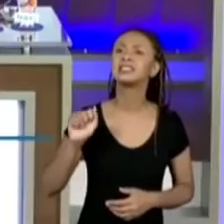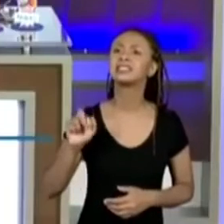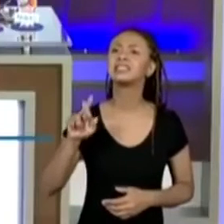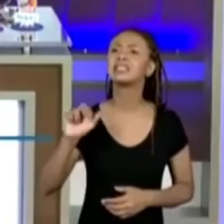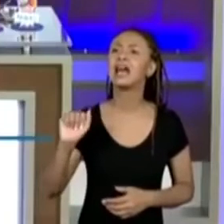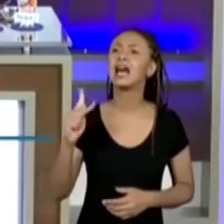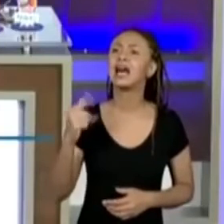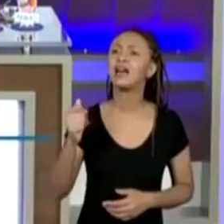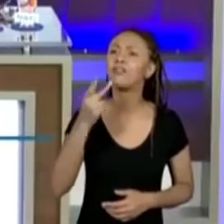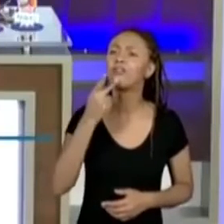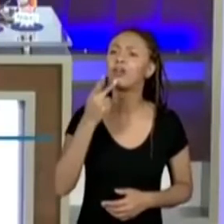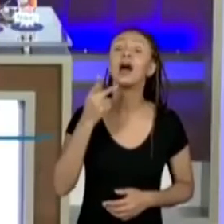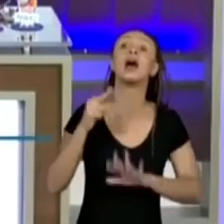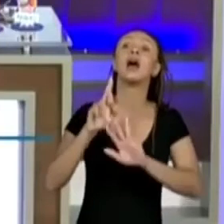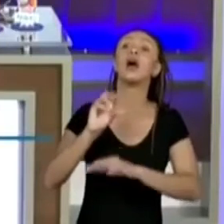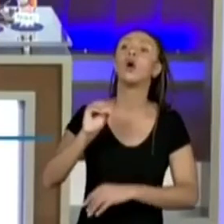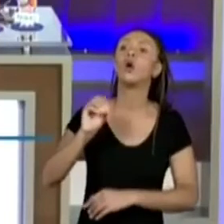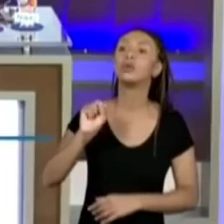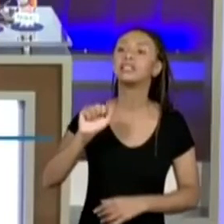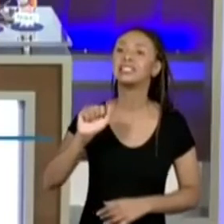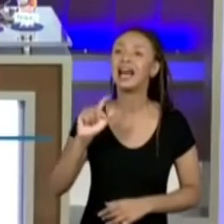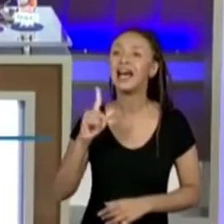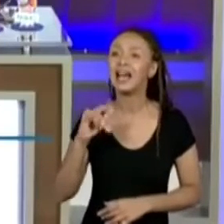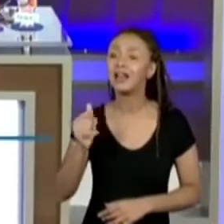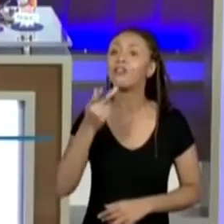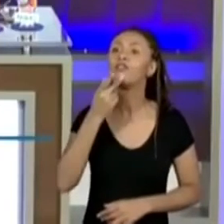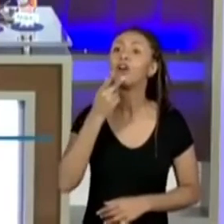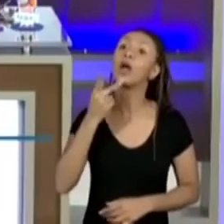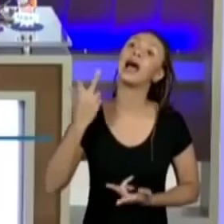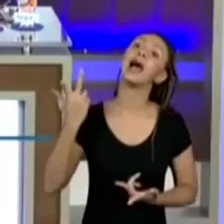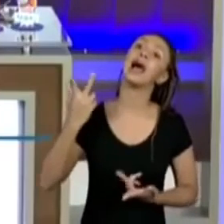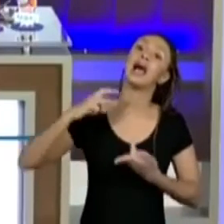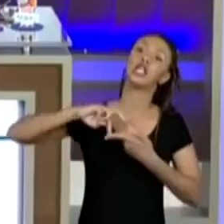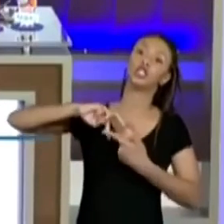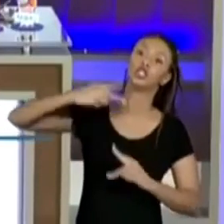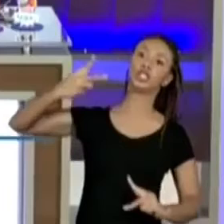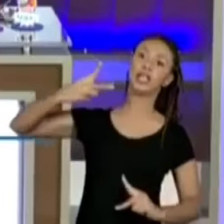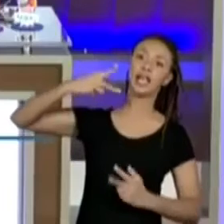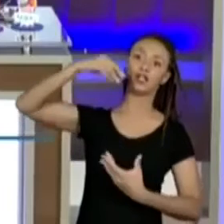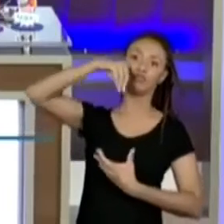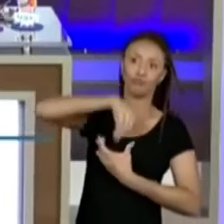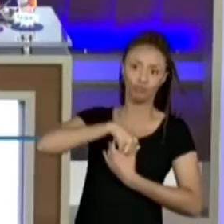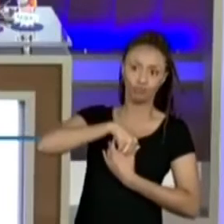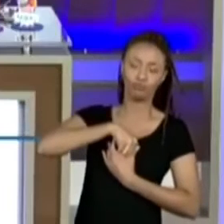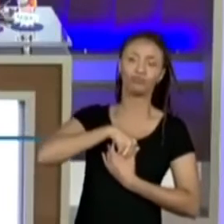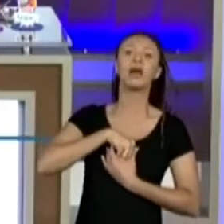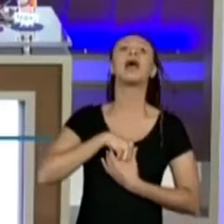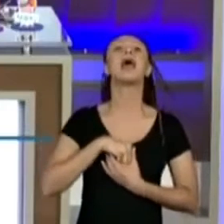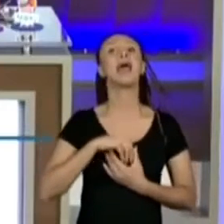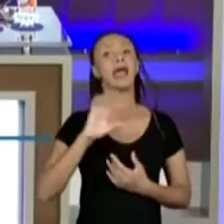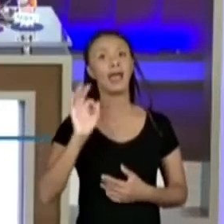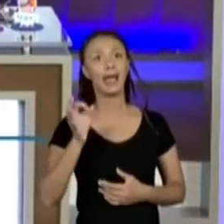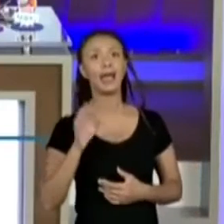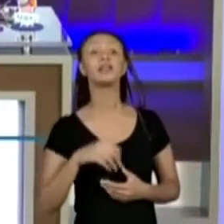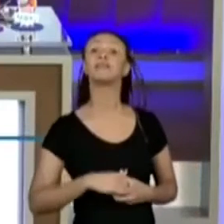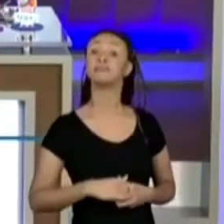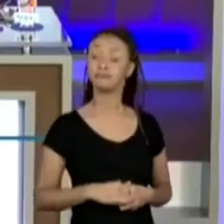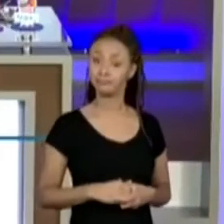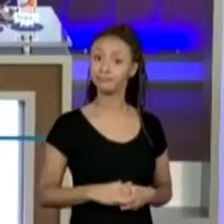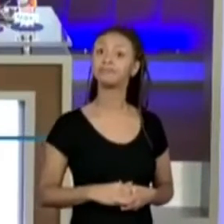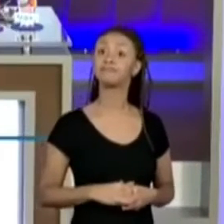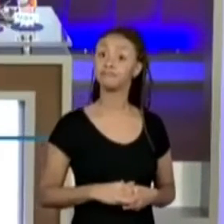falou, Rosália, perdão, falou sobre a genética. A professora Valéria, devido a herança genética, isso mesmo.